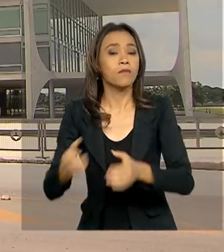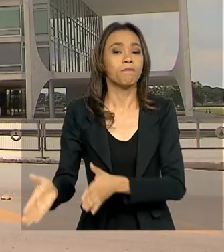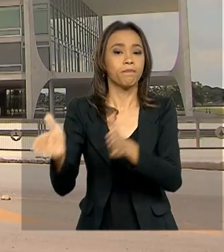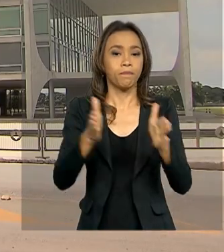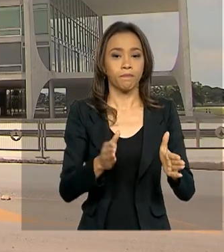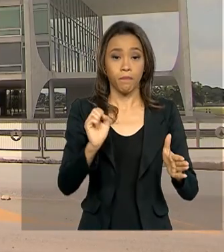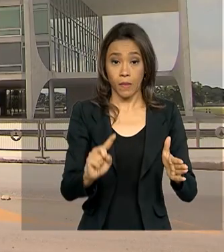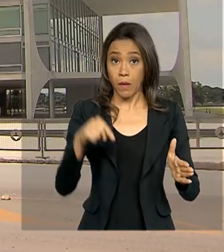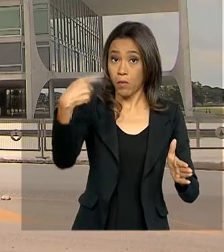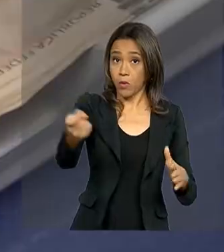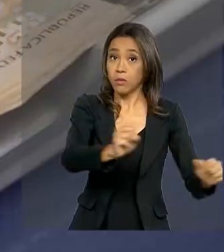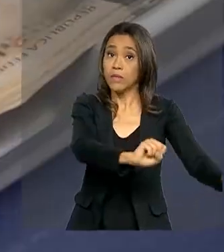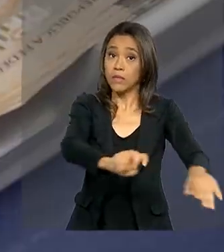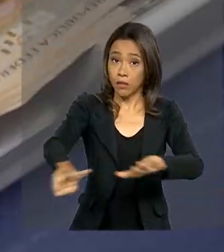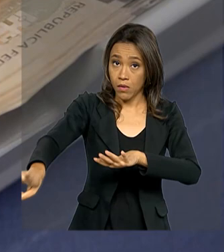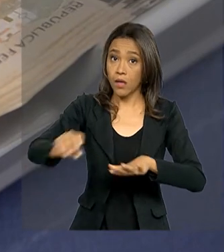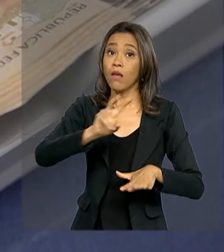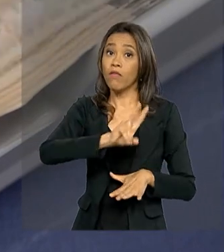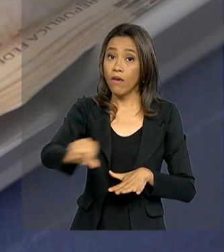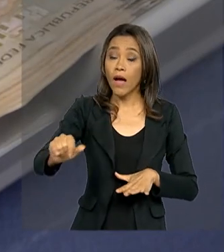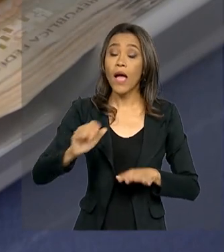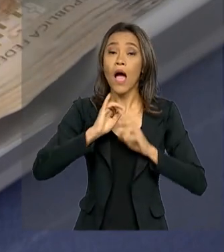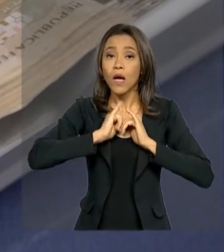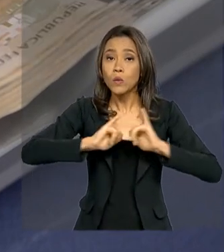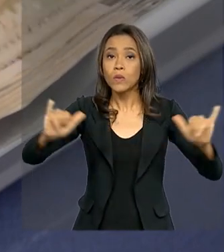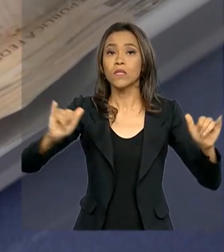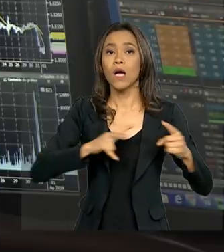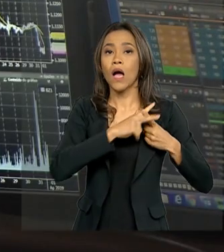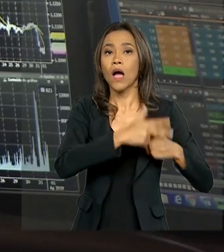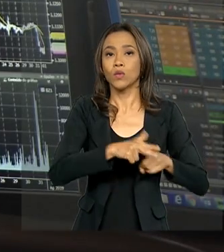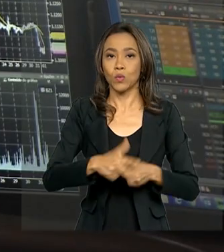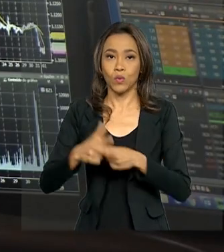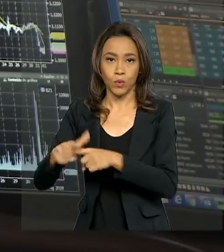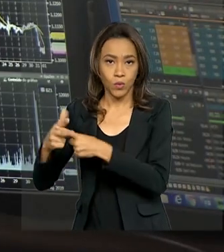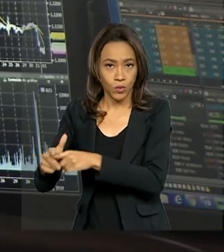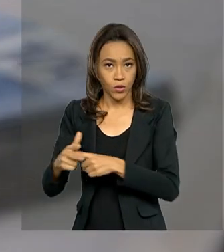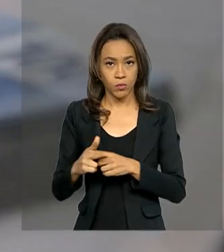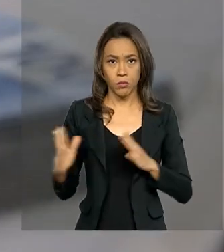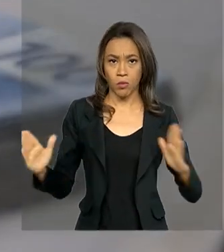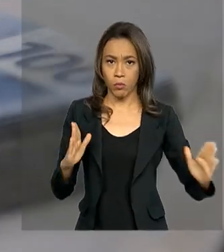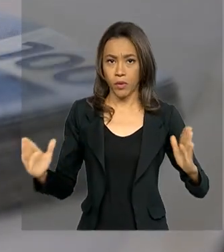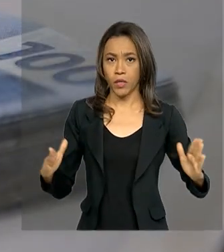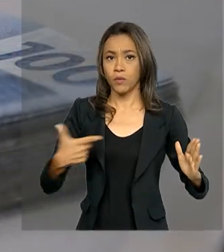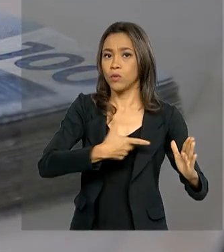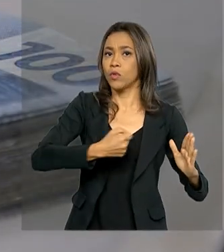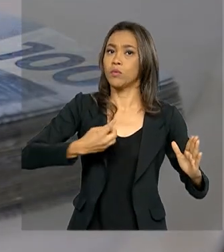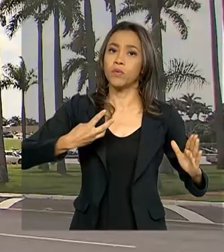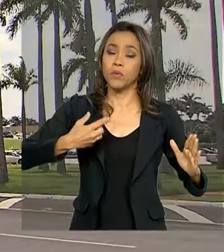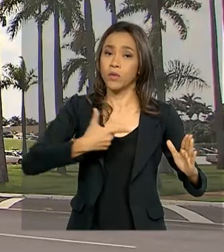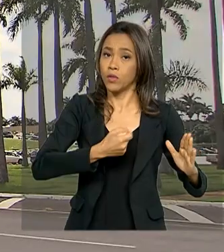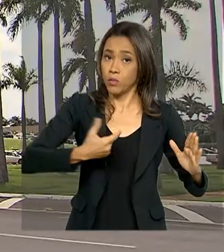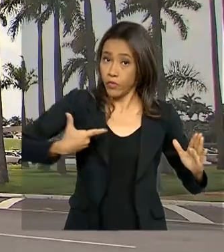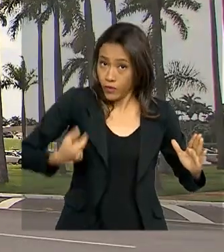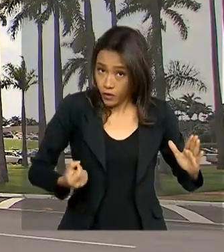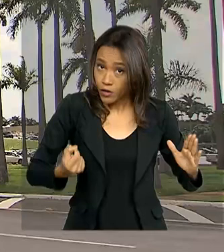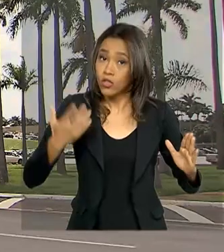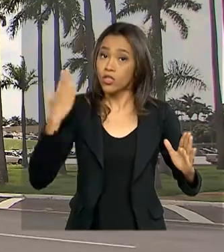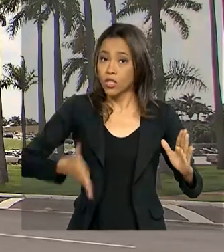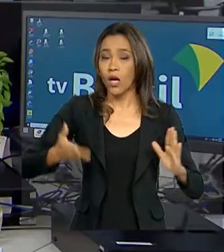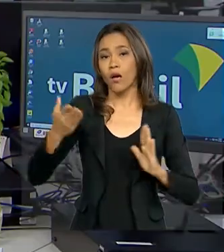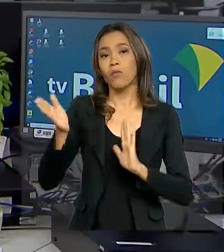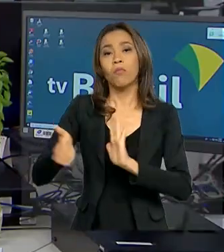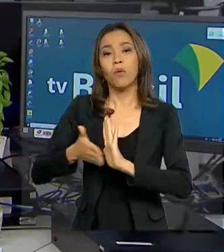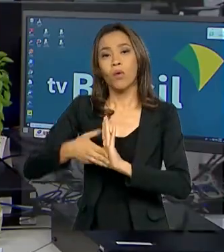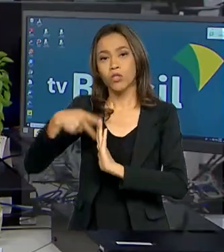governo federal vai anunciar os ajustes para o orçamento de 2020, que vão complementar o projeto já encaminhado ao Congresso Nacional.